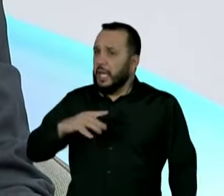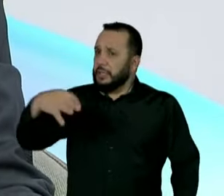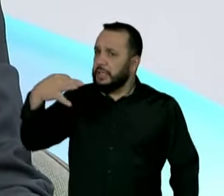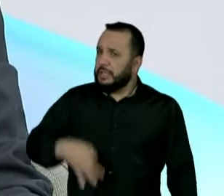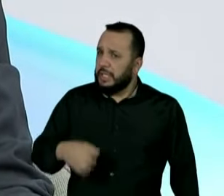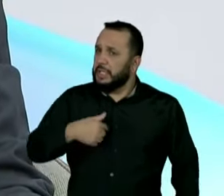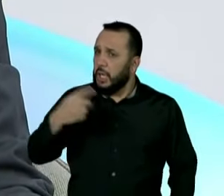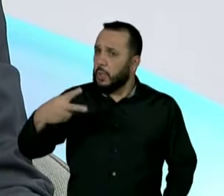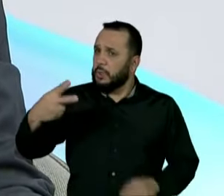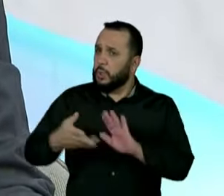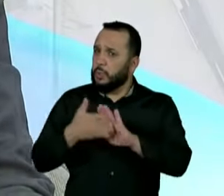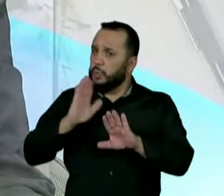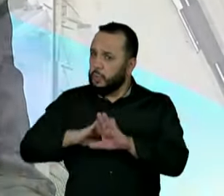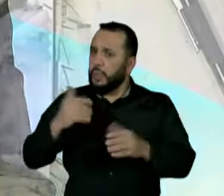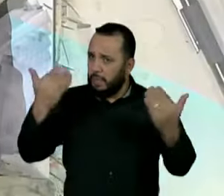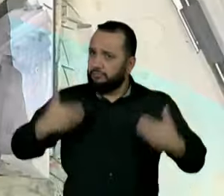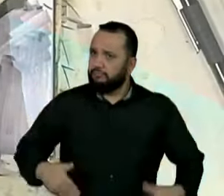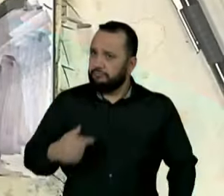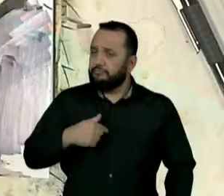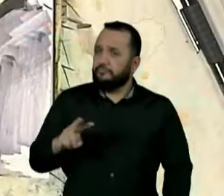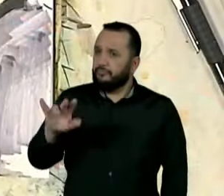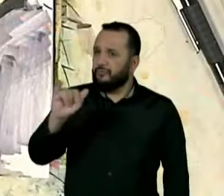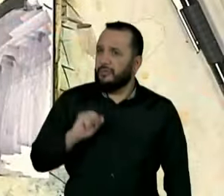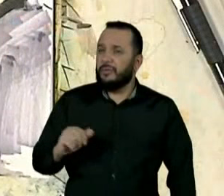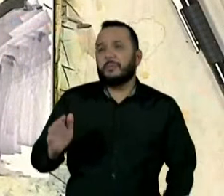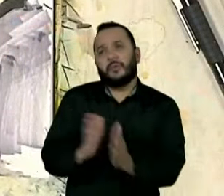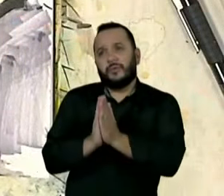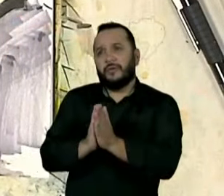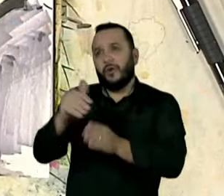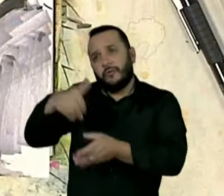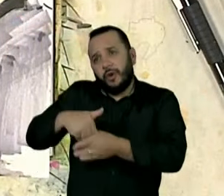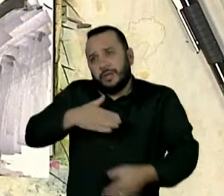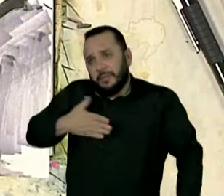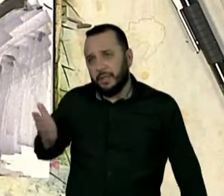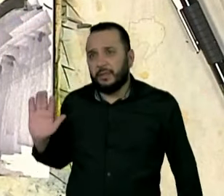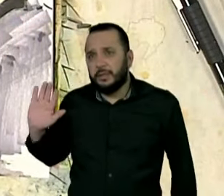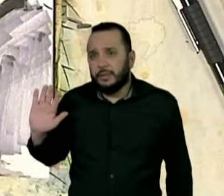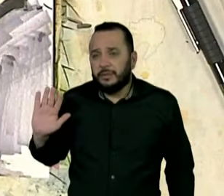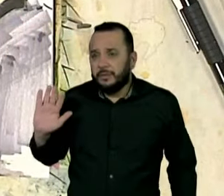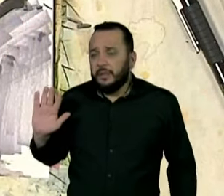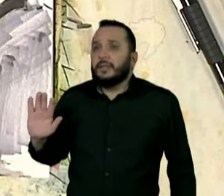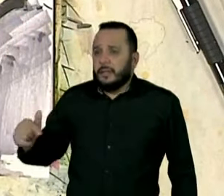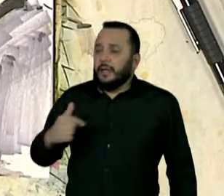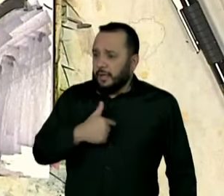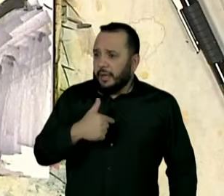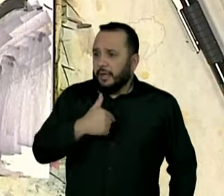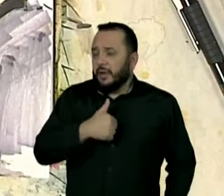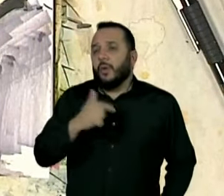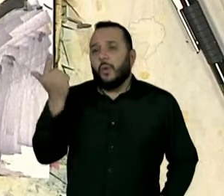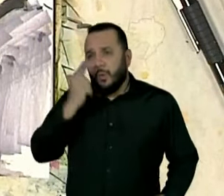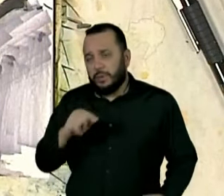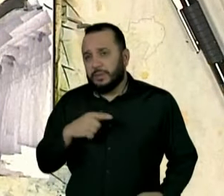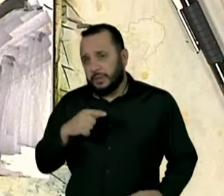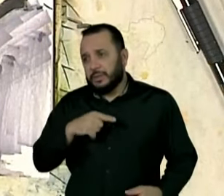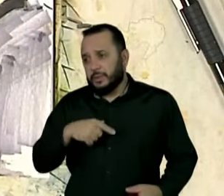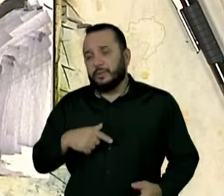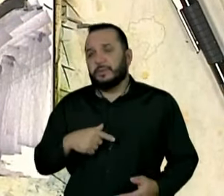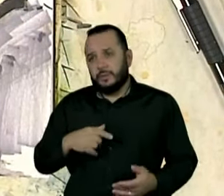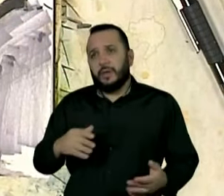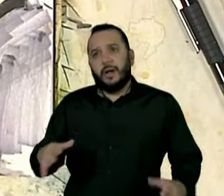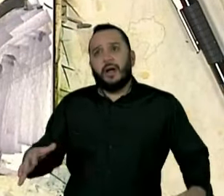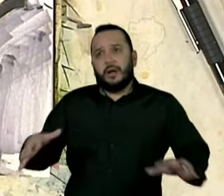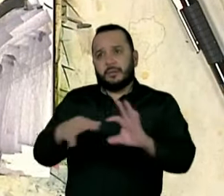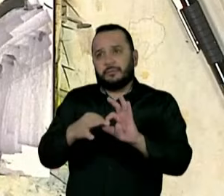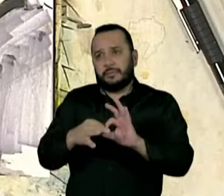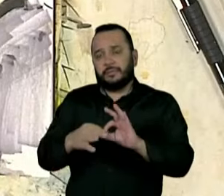absoluta que eu estarei no segundo turno e vou pedir para que as pessoas votem em mim. Acho que eu sou alguém que pode conciliar ou ajudar, a